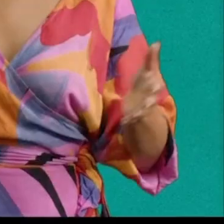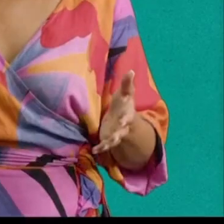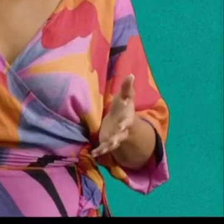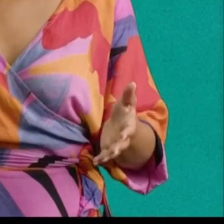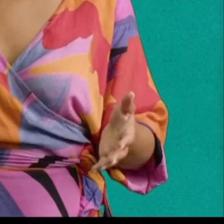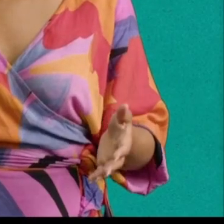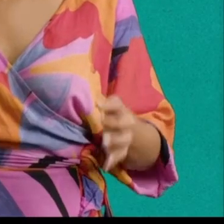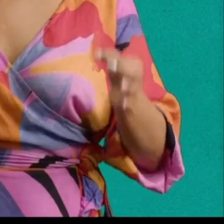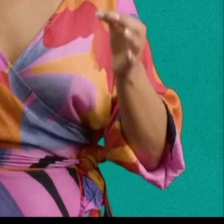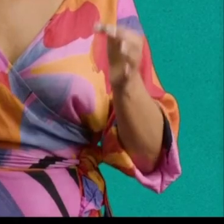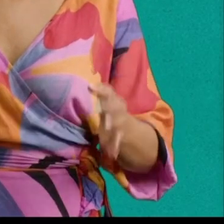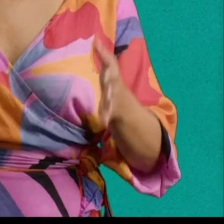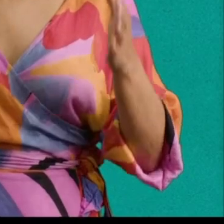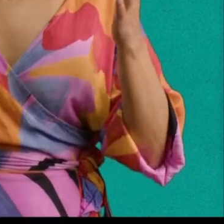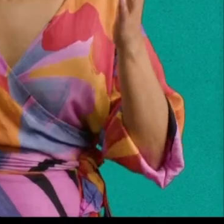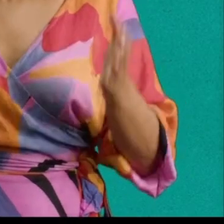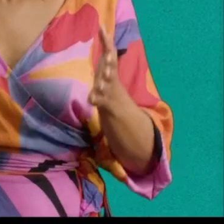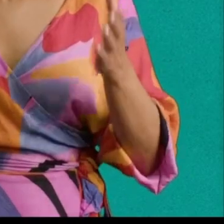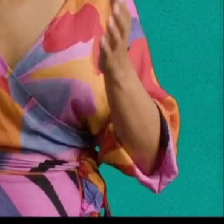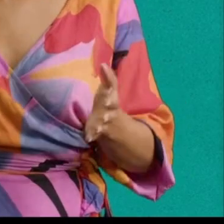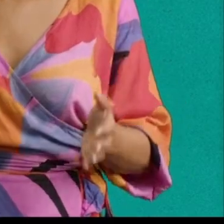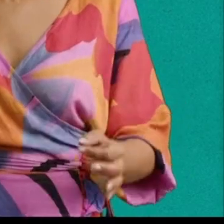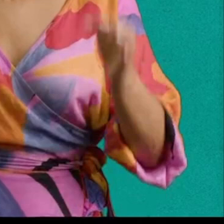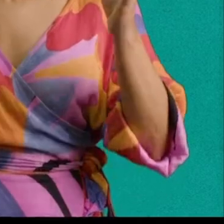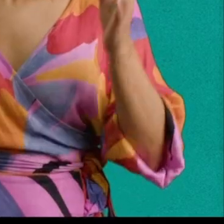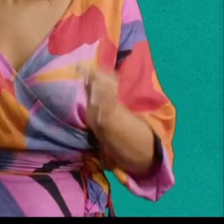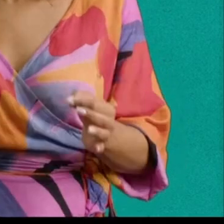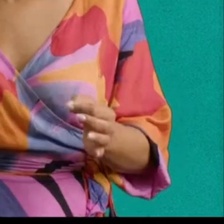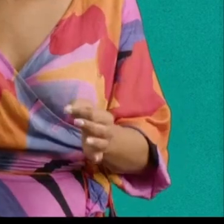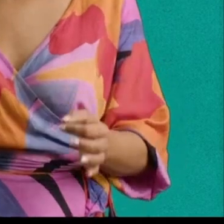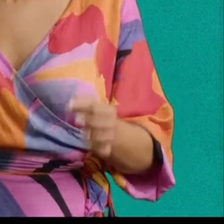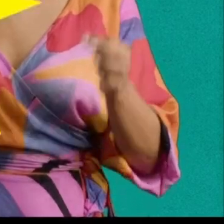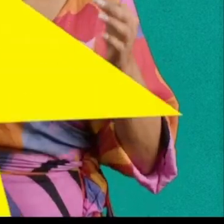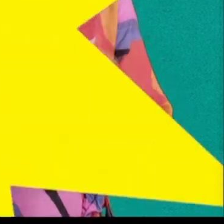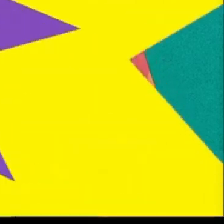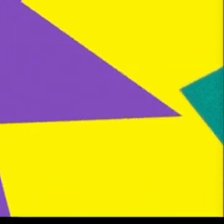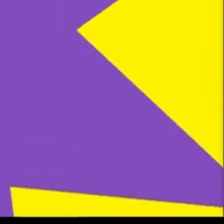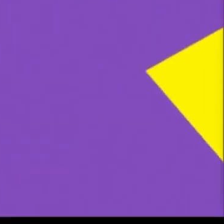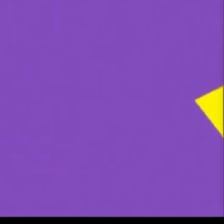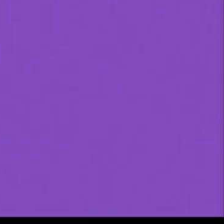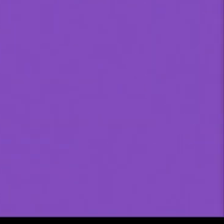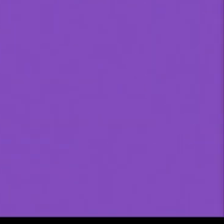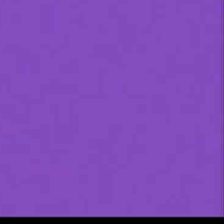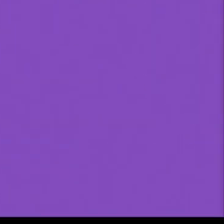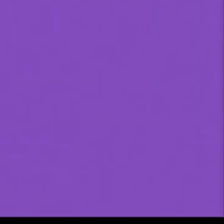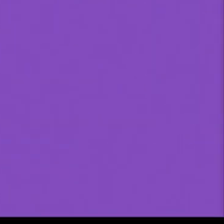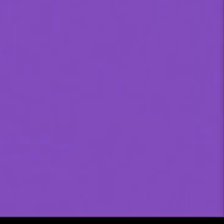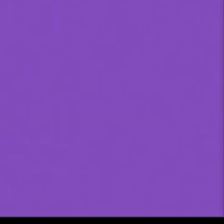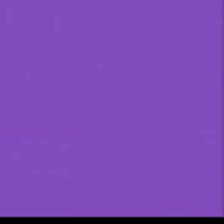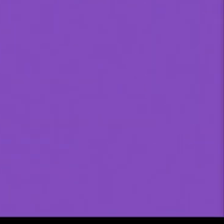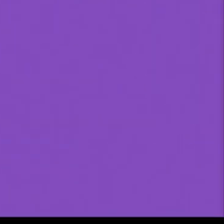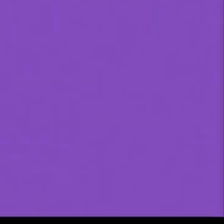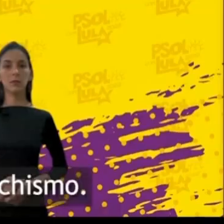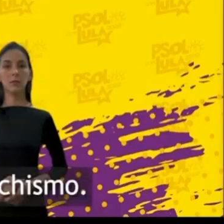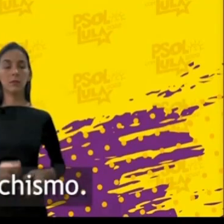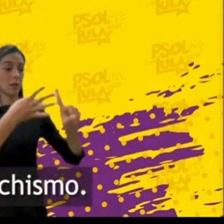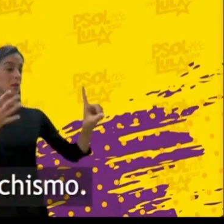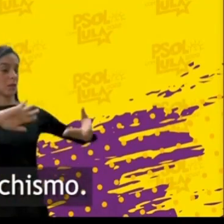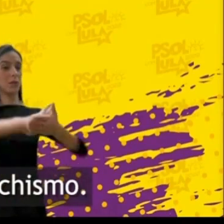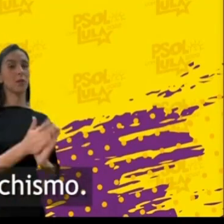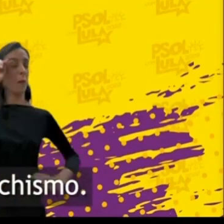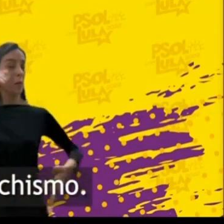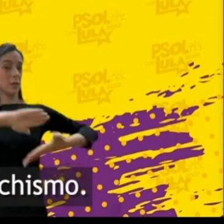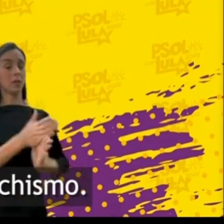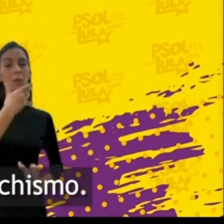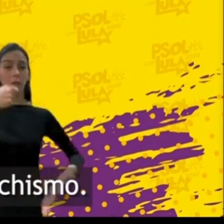Estamos na reta final. Quero deixar meu muito obrigada. Conto com vocês, Camila, 5080. Não